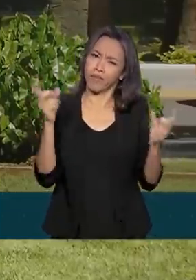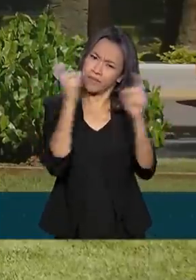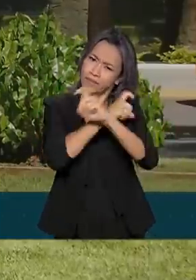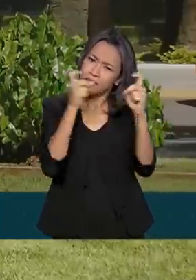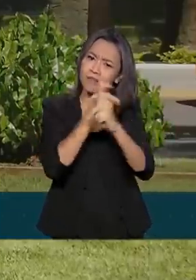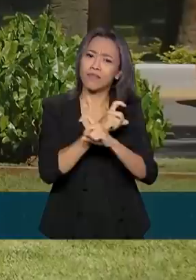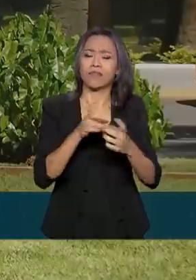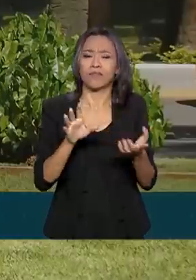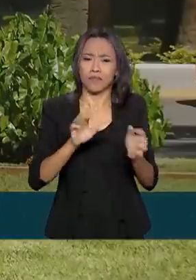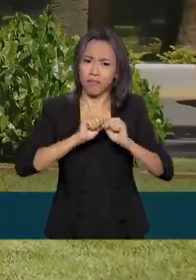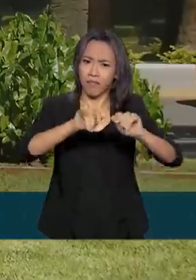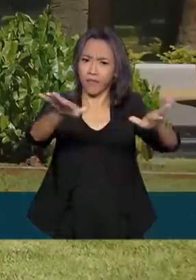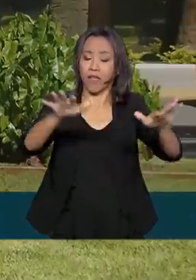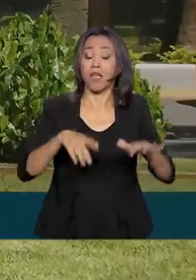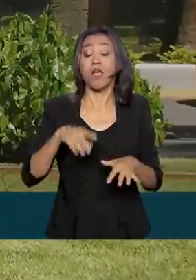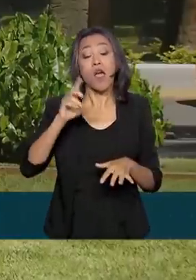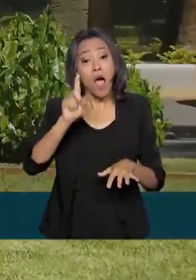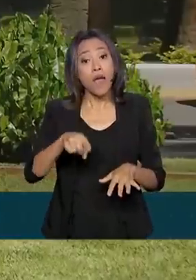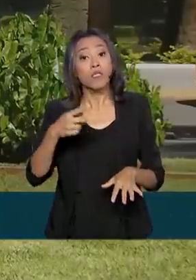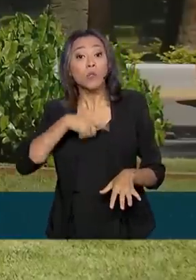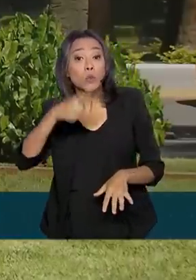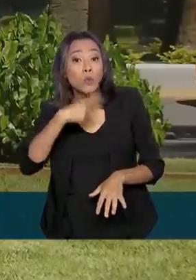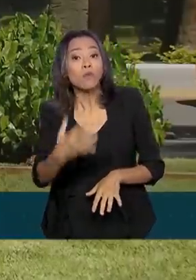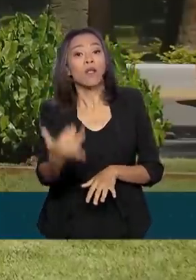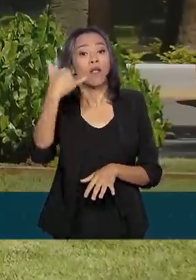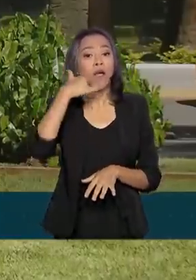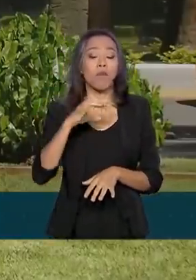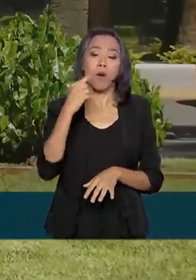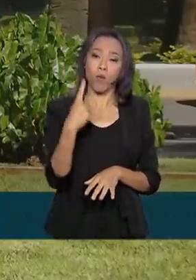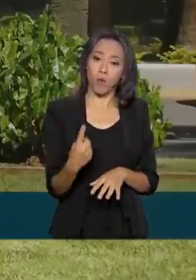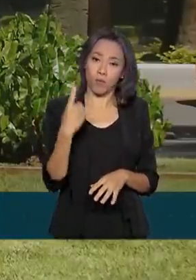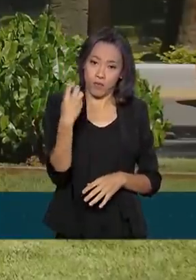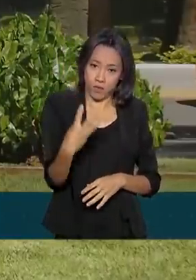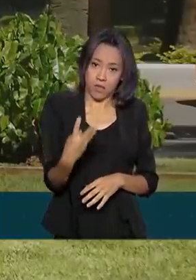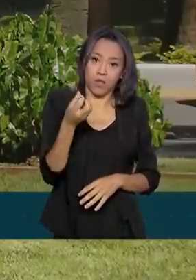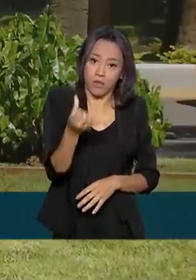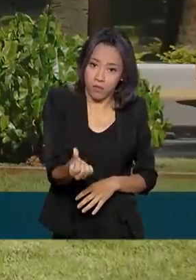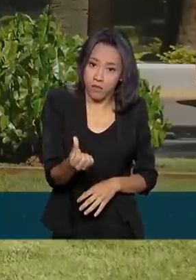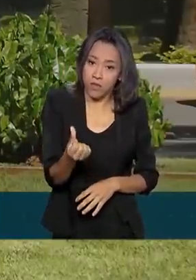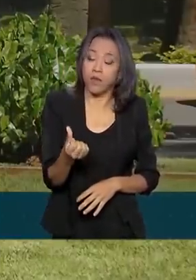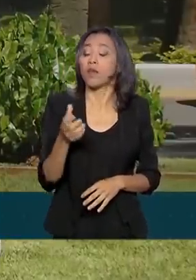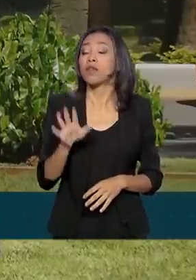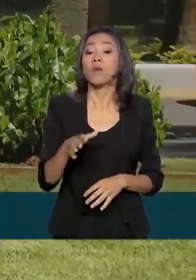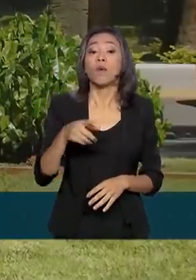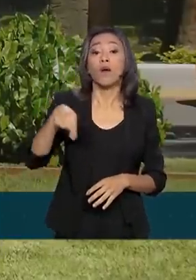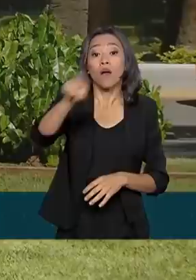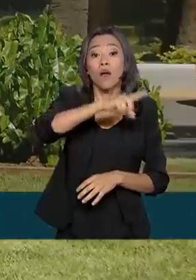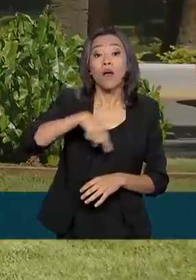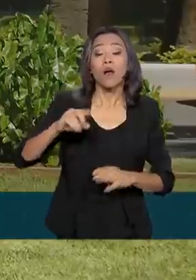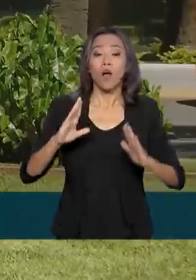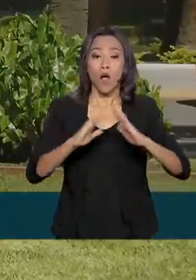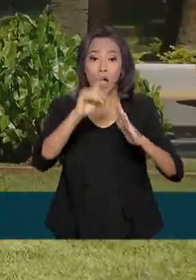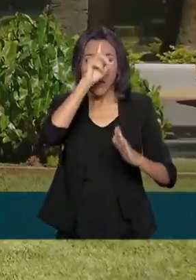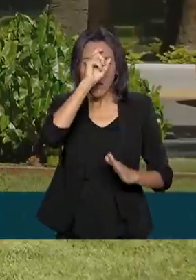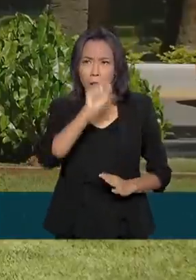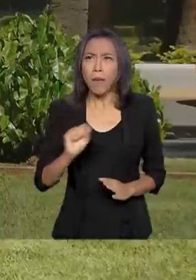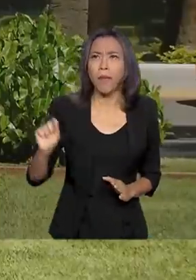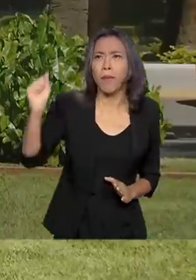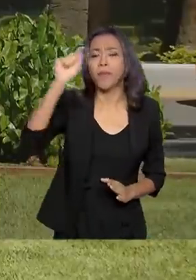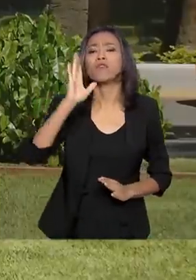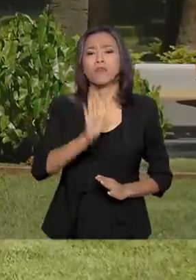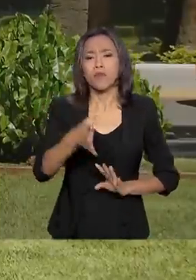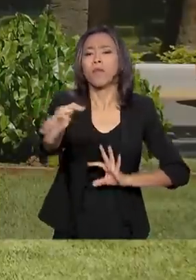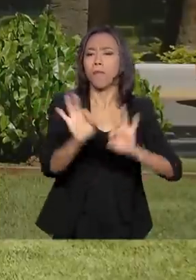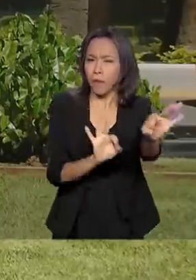esclarecimento é o 136. Ainda de acordo com as autoridades, as unidades básicas de saúde estão preparadas